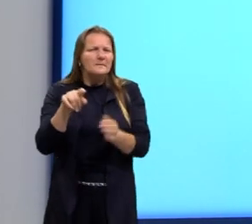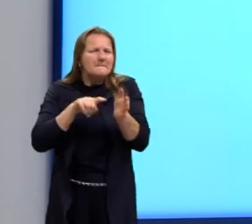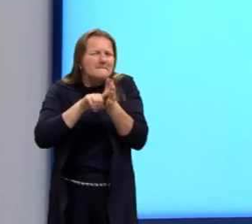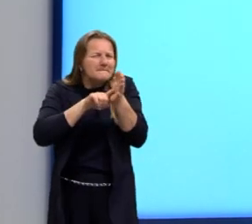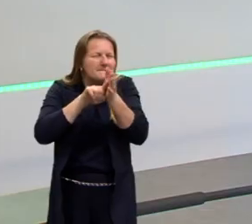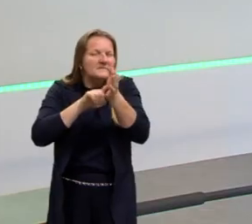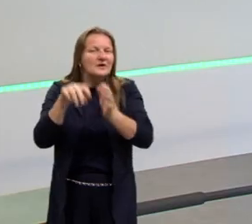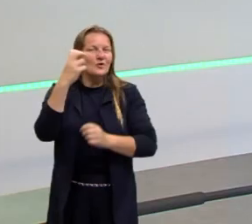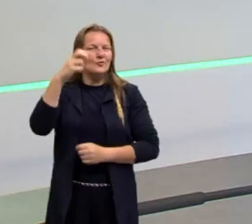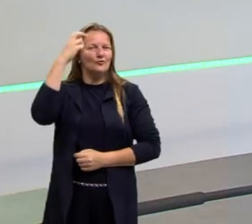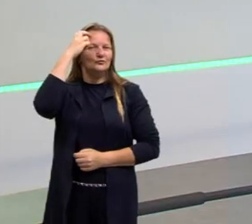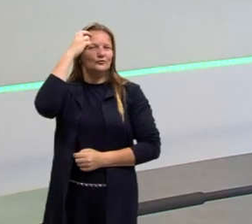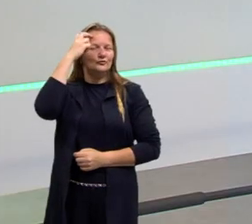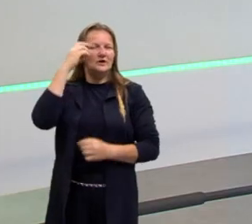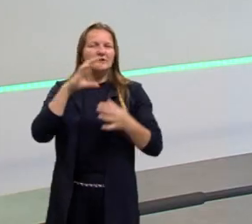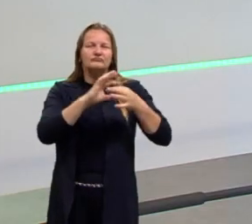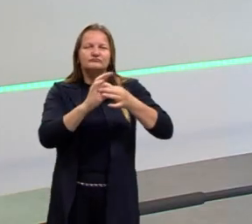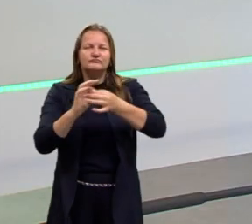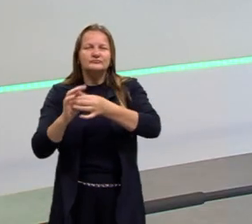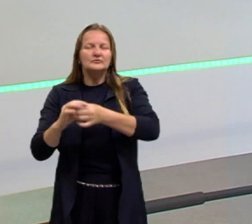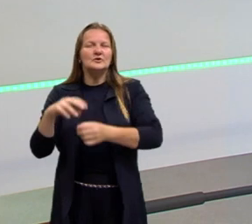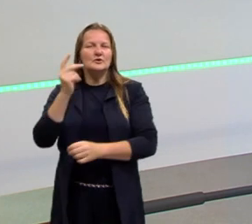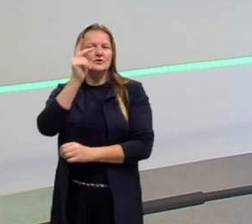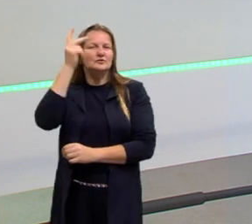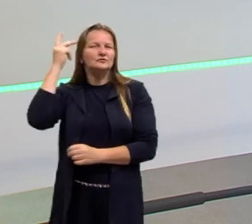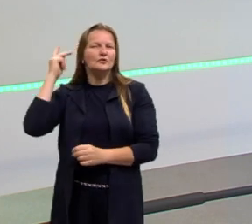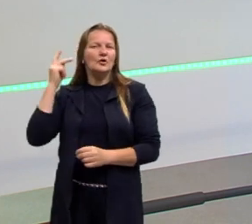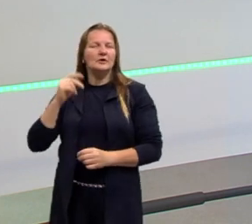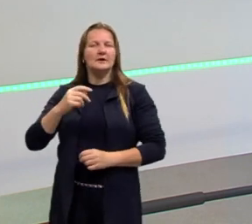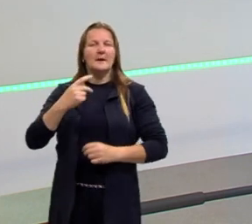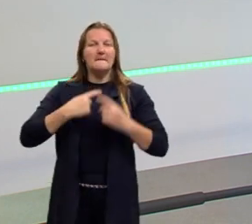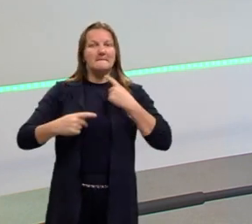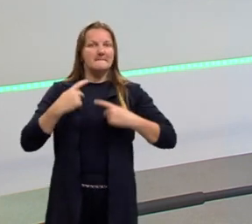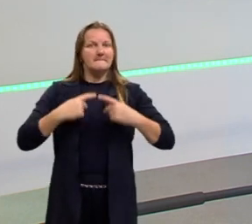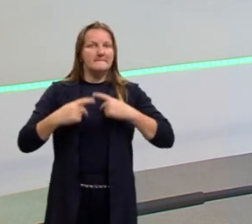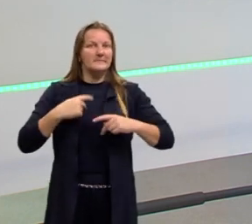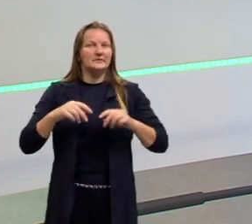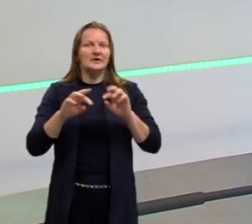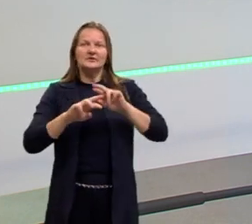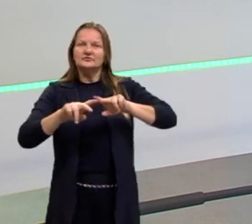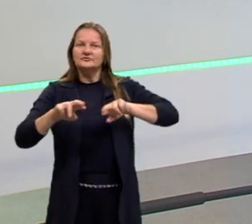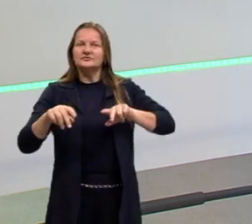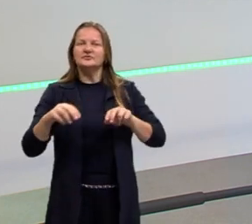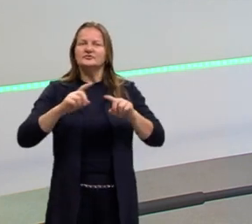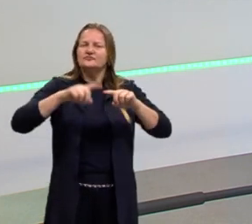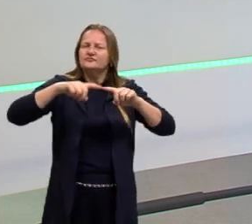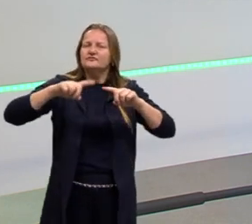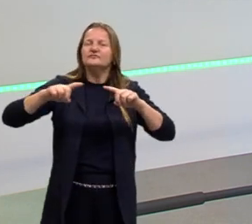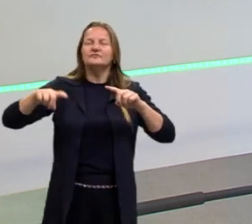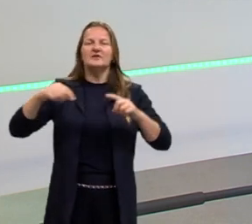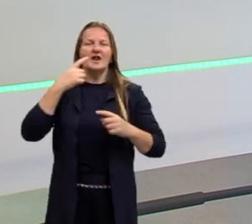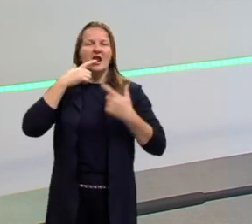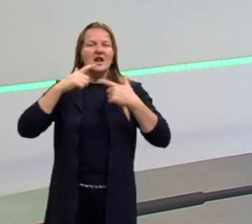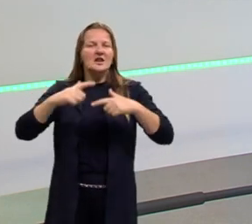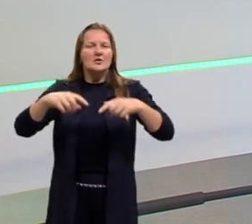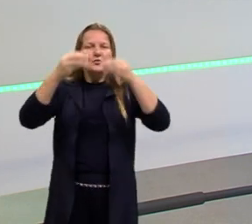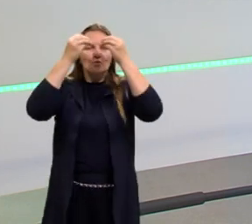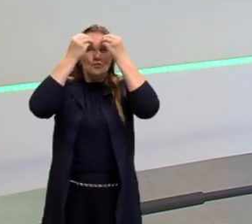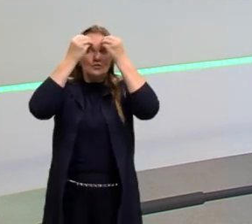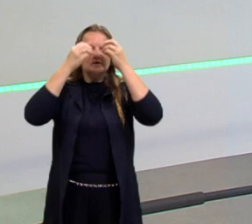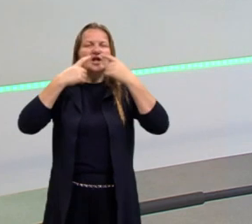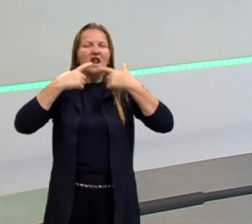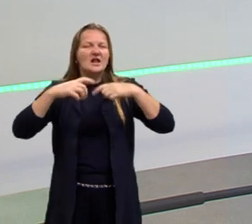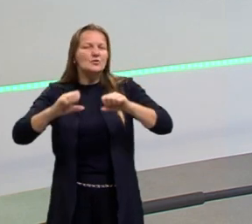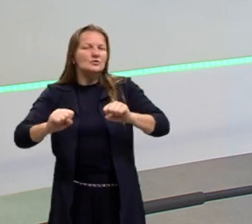cultura, atualidade, história, personalidade, as variedades linguísticas, a diversidade